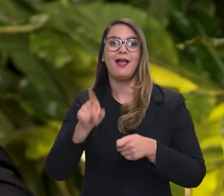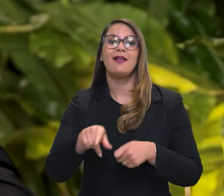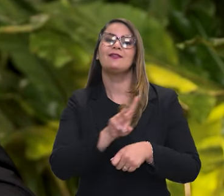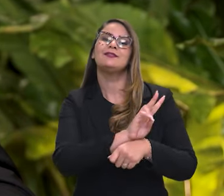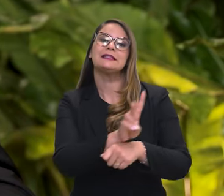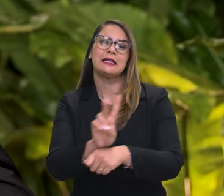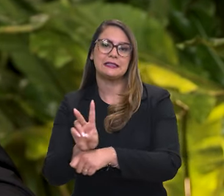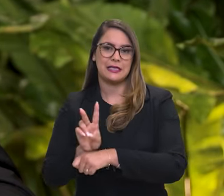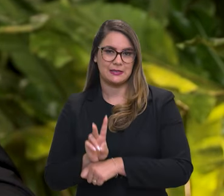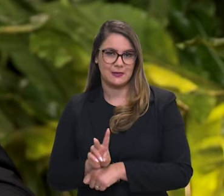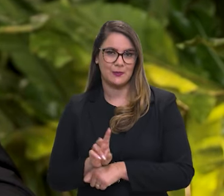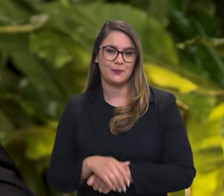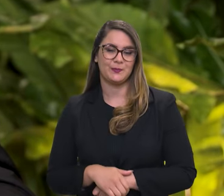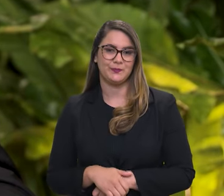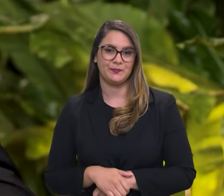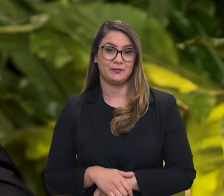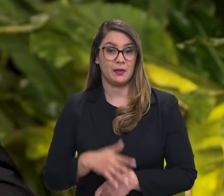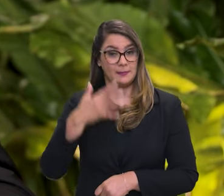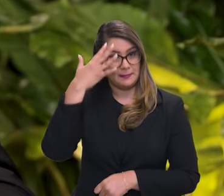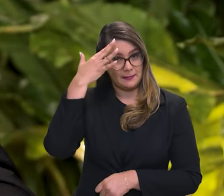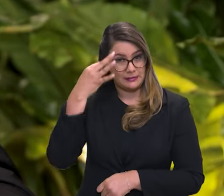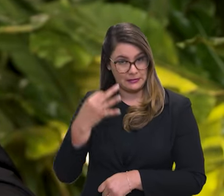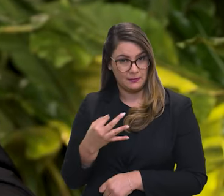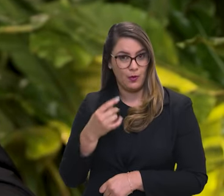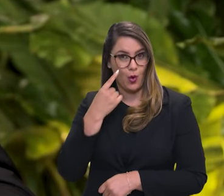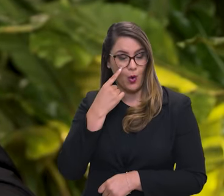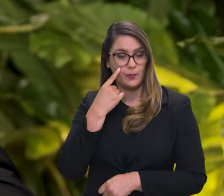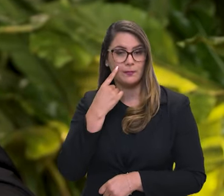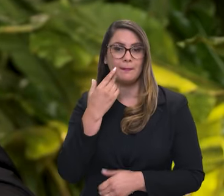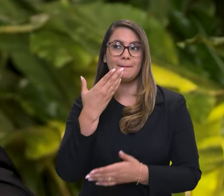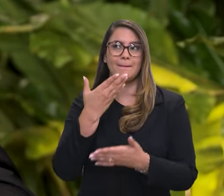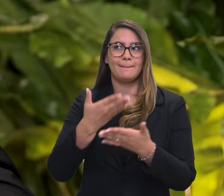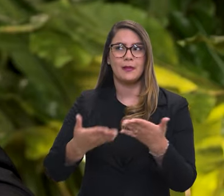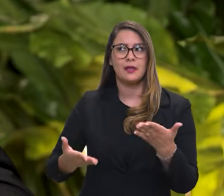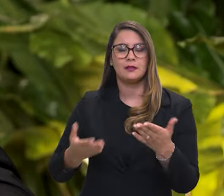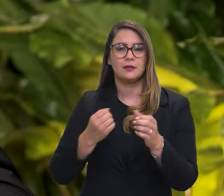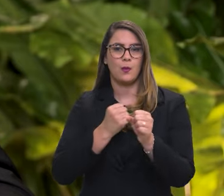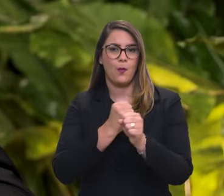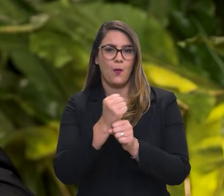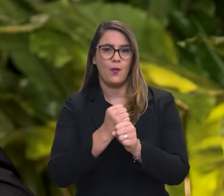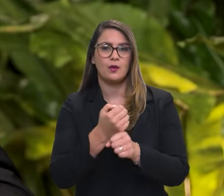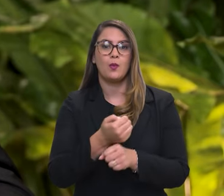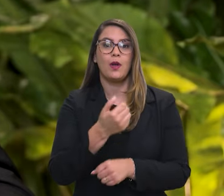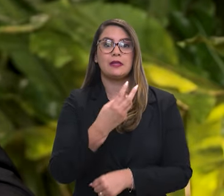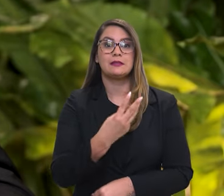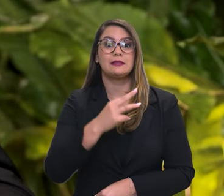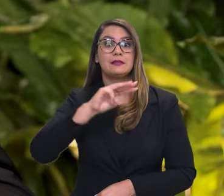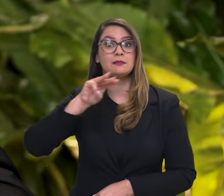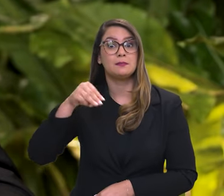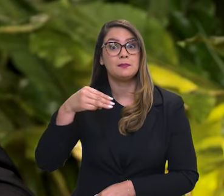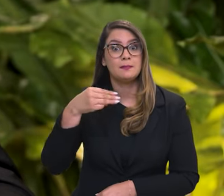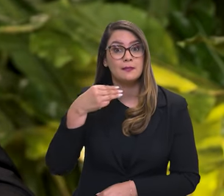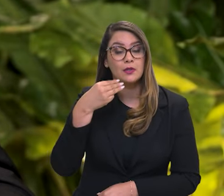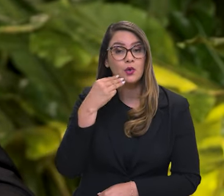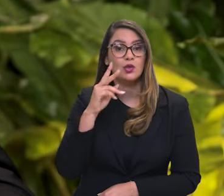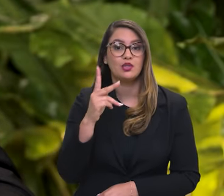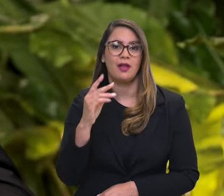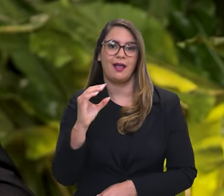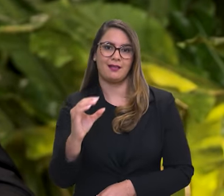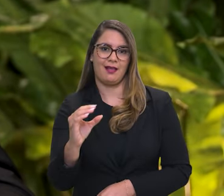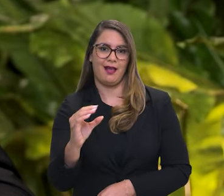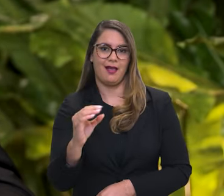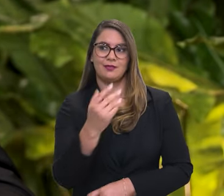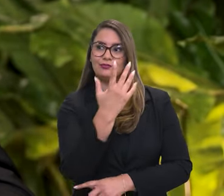Só para você ter uma ideia, a gente perdeu, em média, nos últimos anos, quase 3 milhões de hectares por ano de vegetação nativa. Não